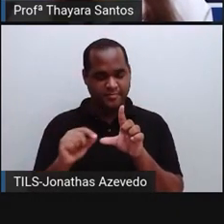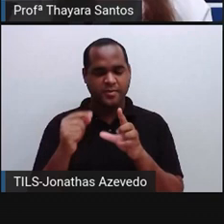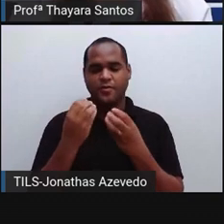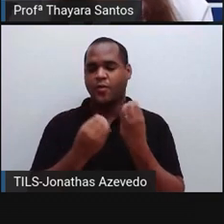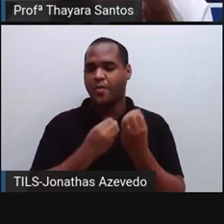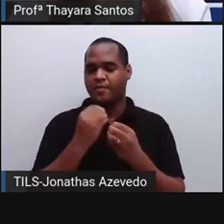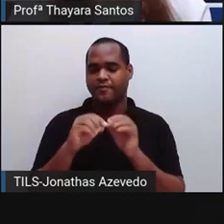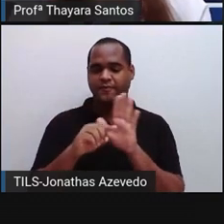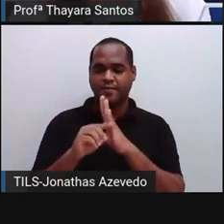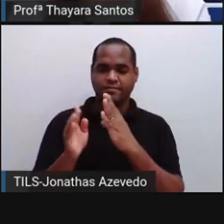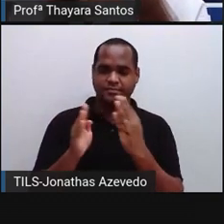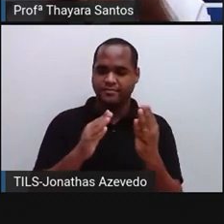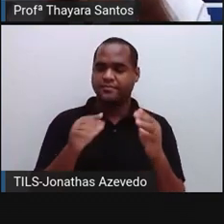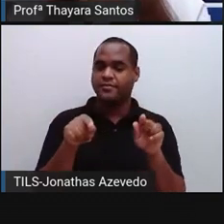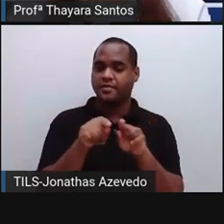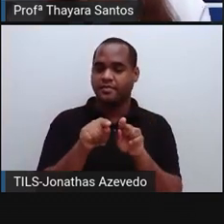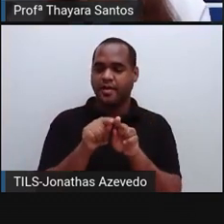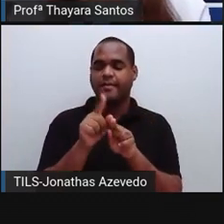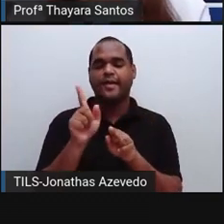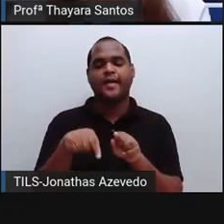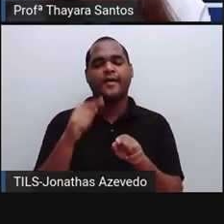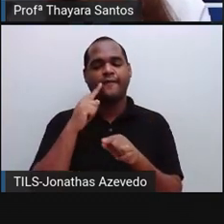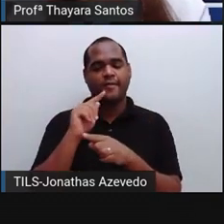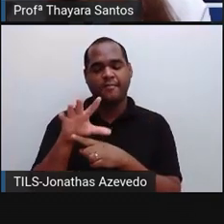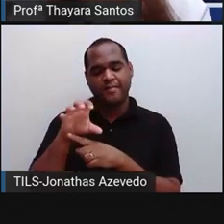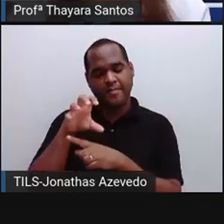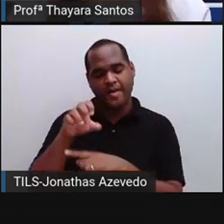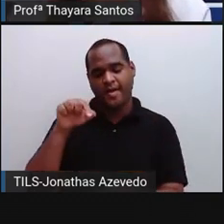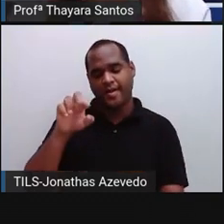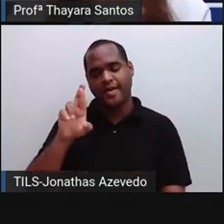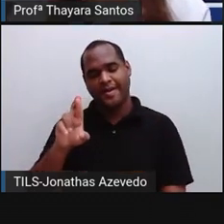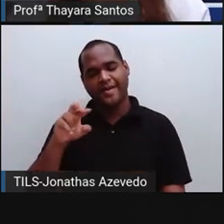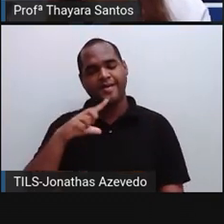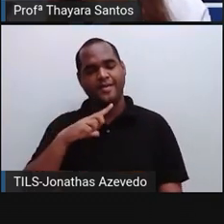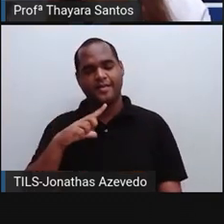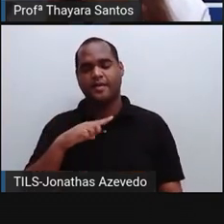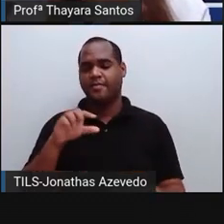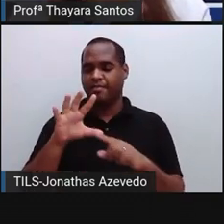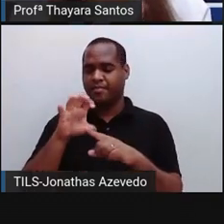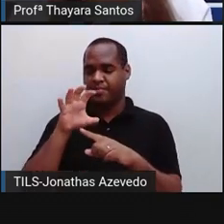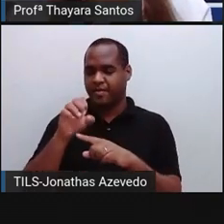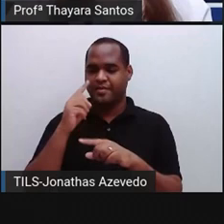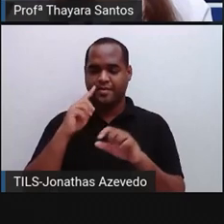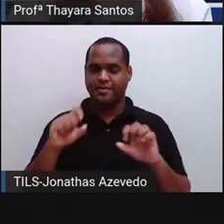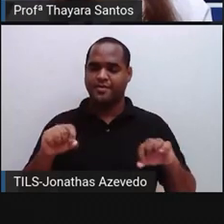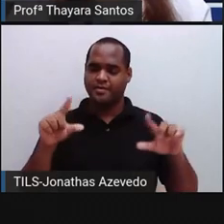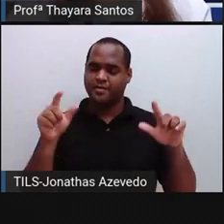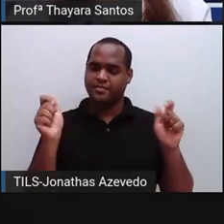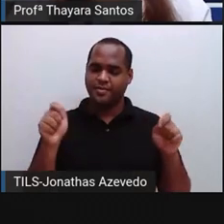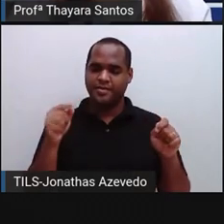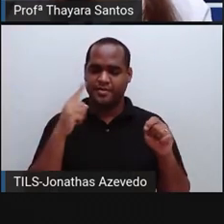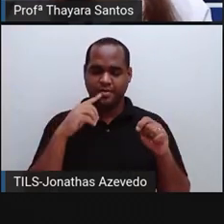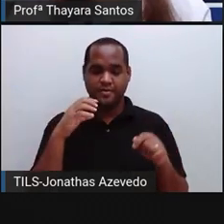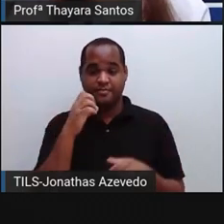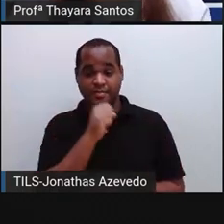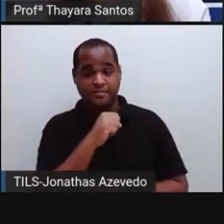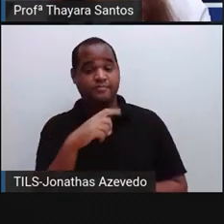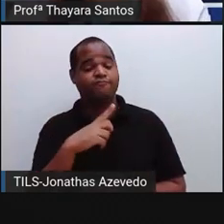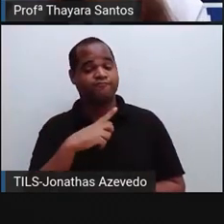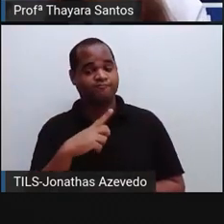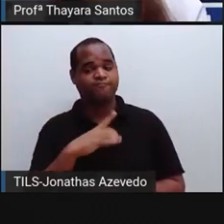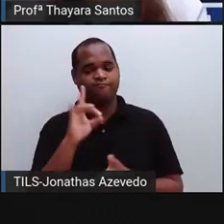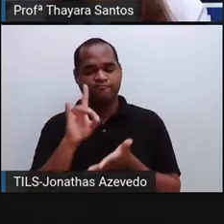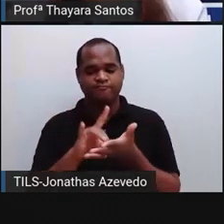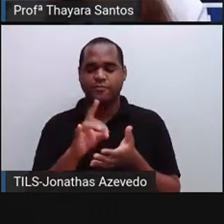vídeo, ou então apontar a câmera de celular de vocês para esse QR Code que está aparecendo aí na tela. Eu vou abrir rapidinho só para vocês verem como é que vai